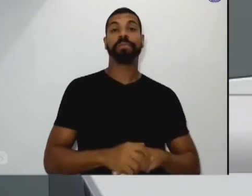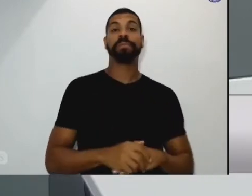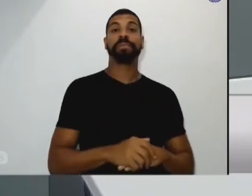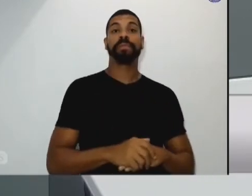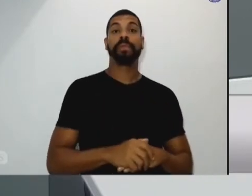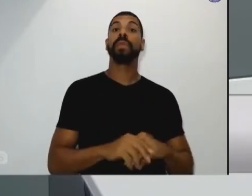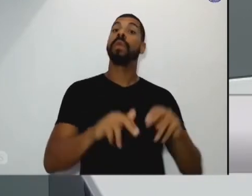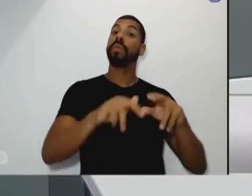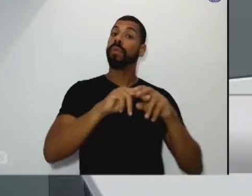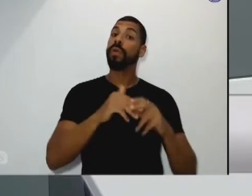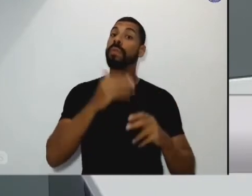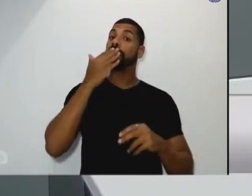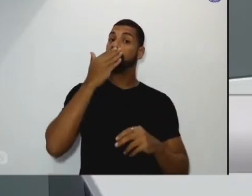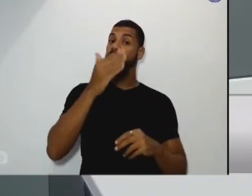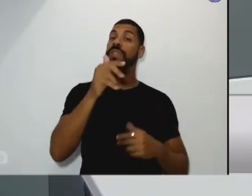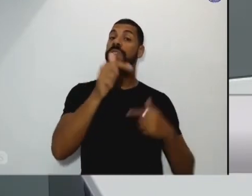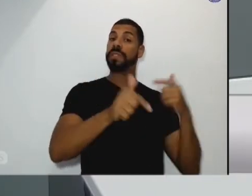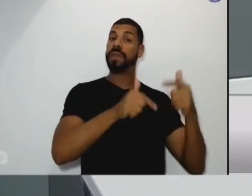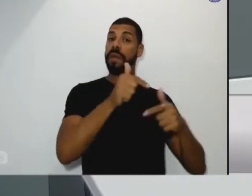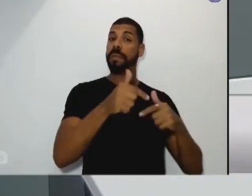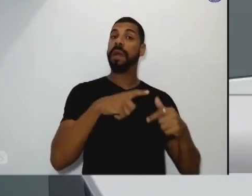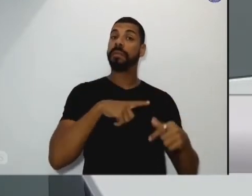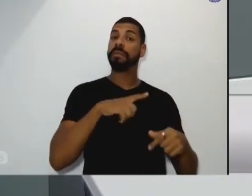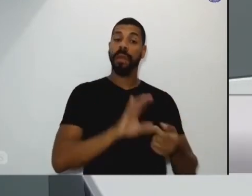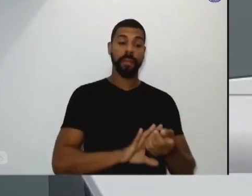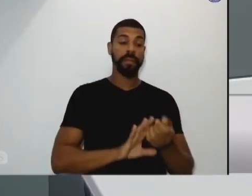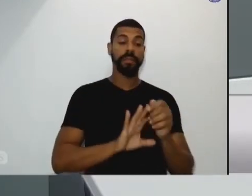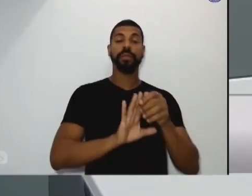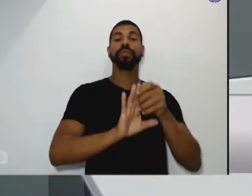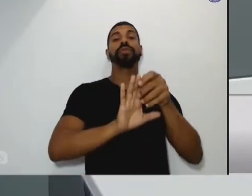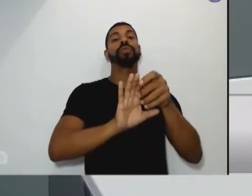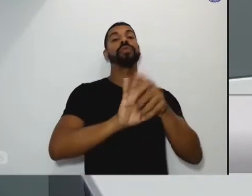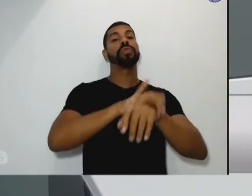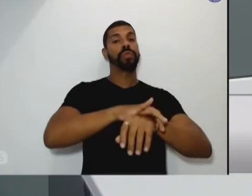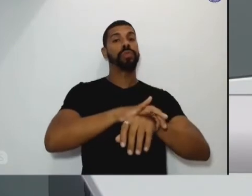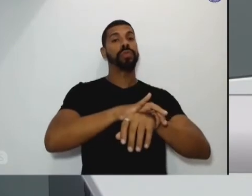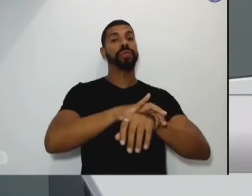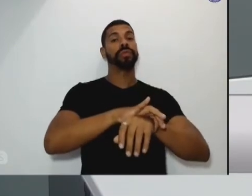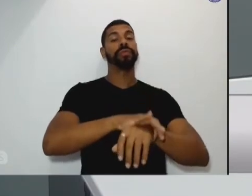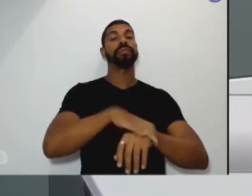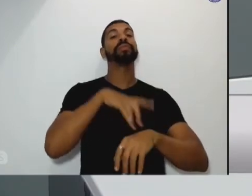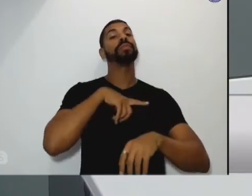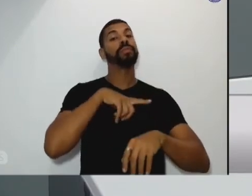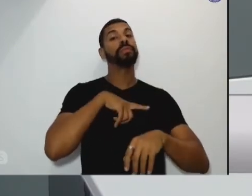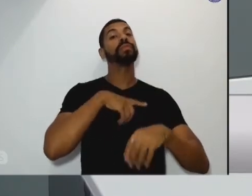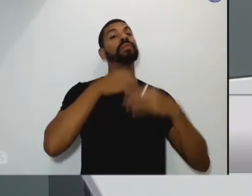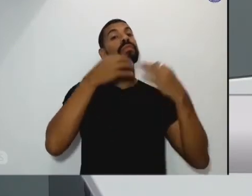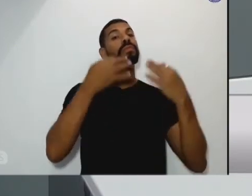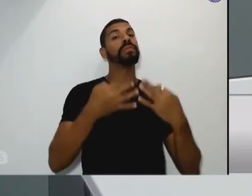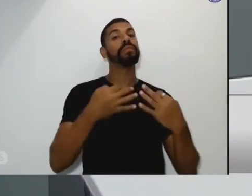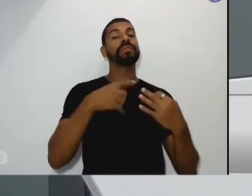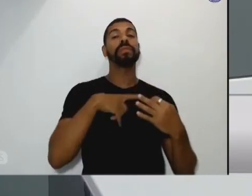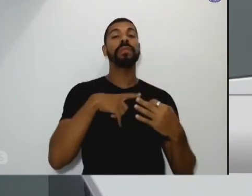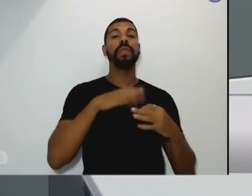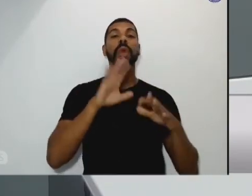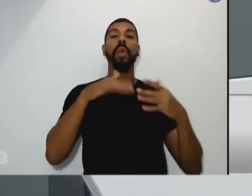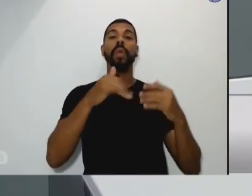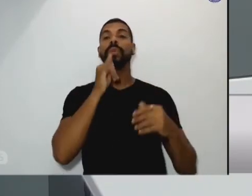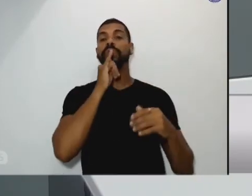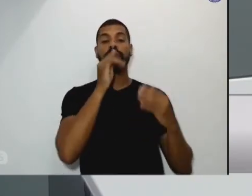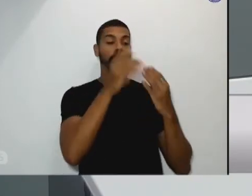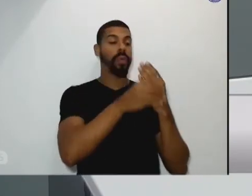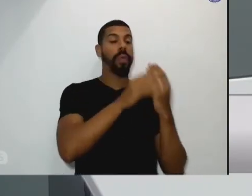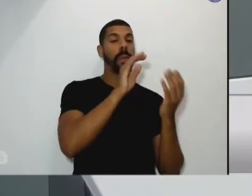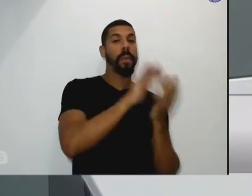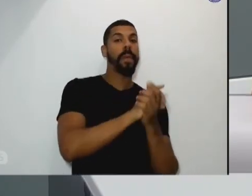esse serviço e ter mais segurança quando sair das suas casas no período em que o esposo o companheiro o agressor